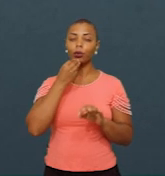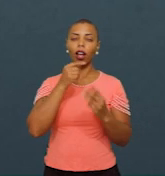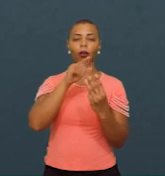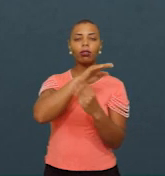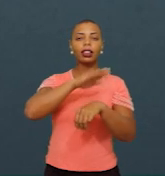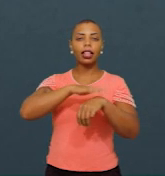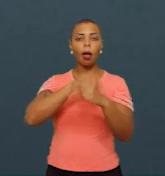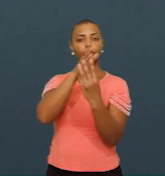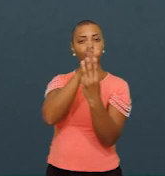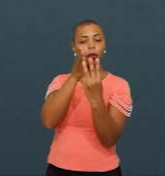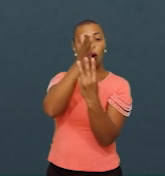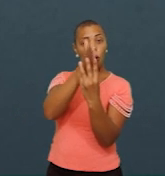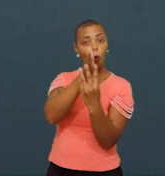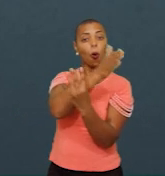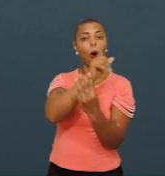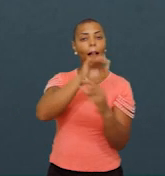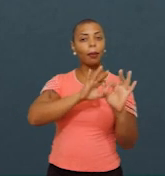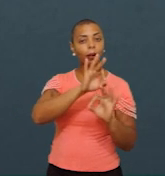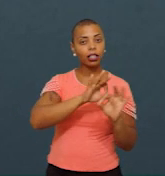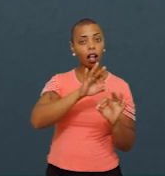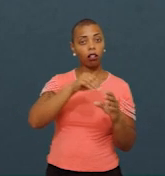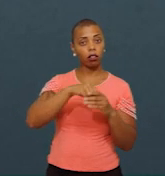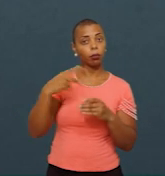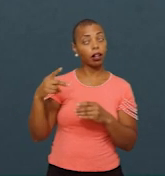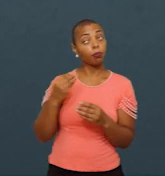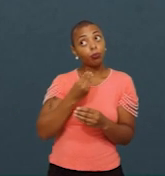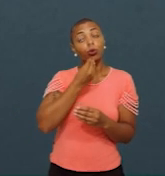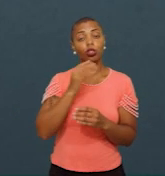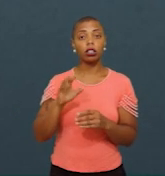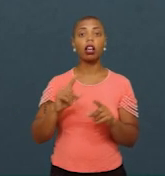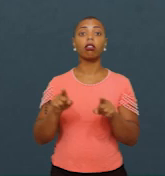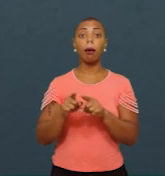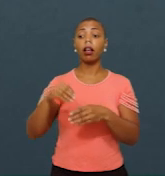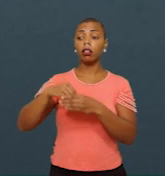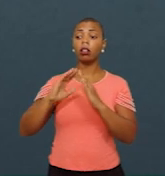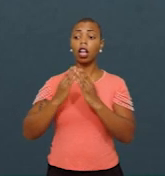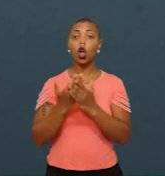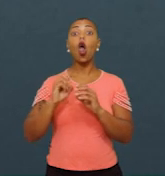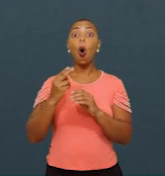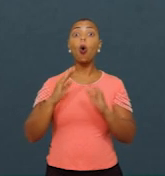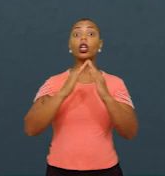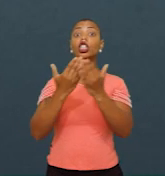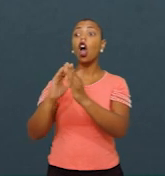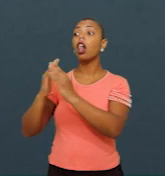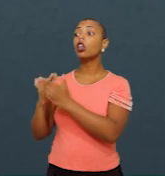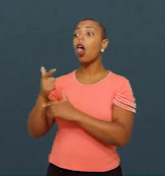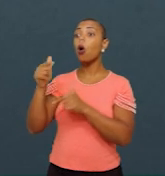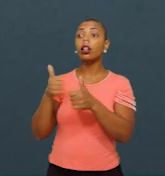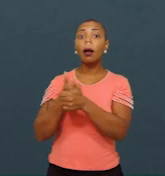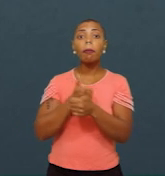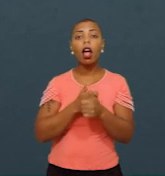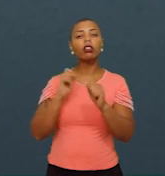jornada dele, e na própria escola, ou com um grupo de escolas próximas, com o apoio dos coordenadores